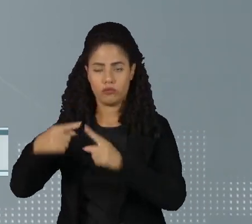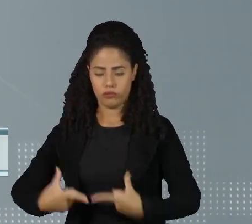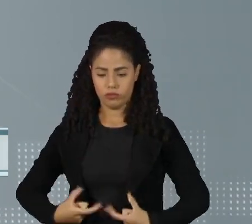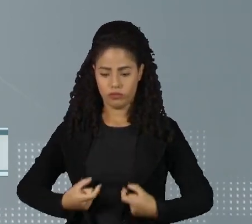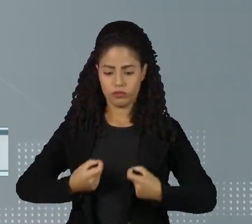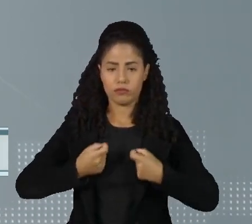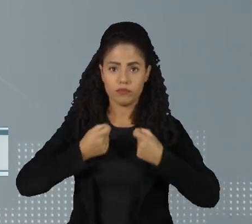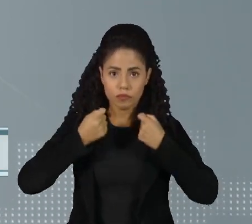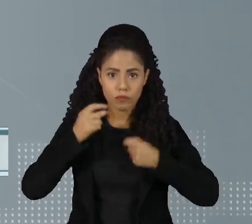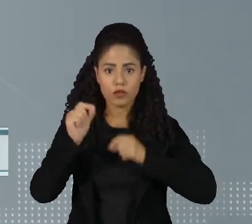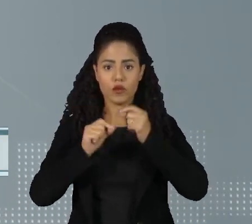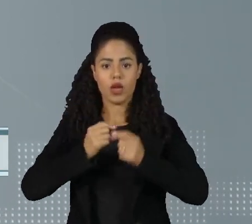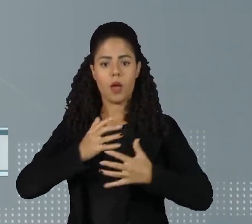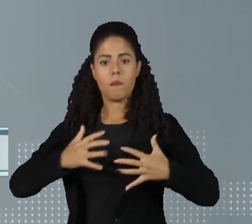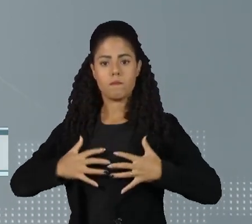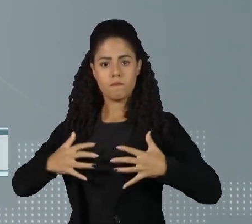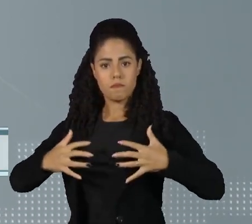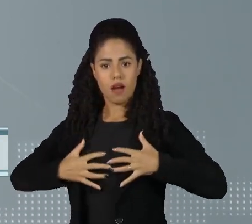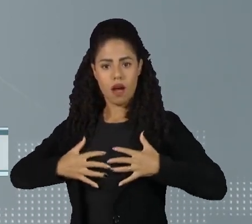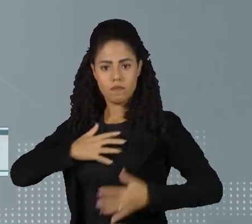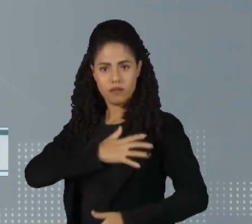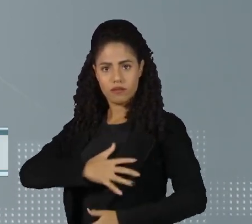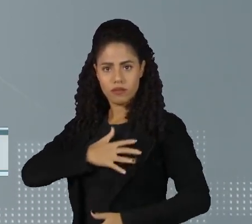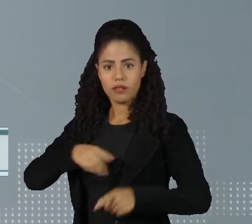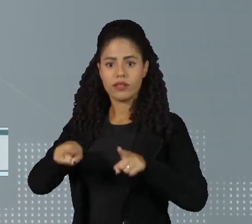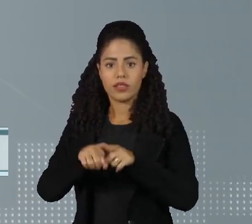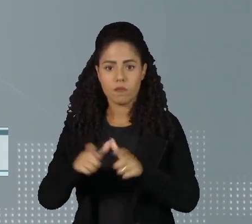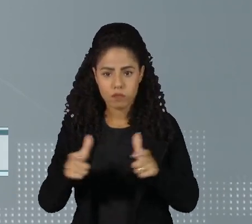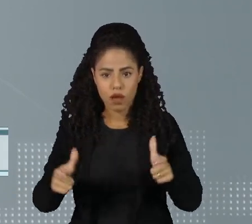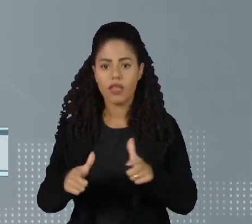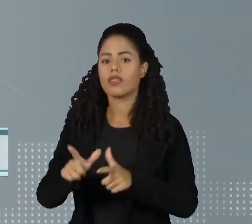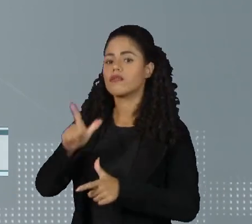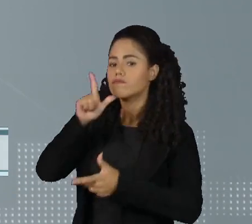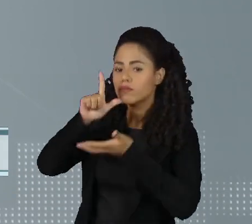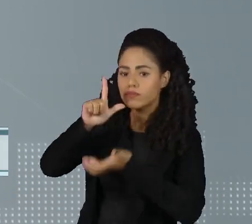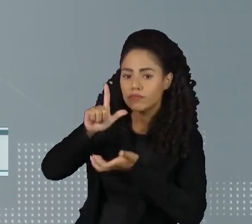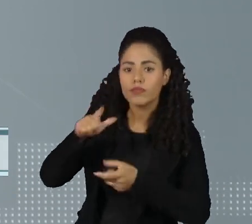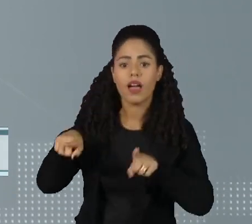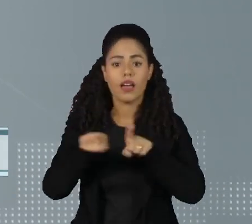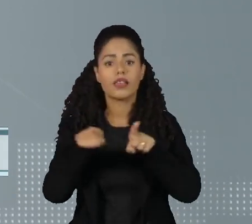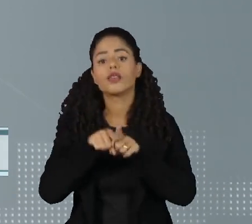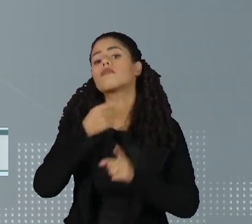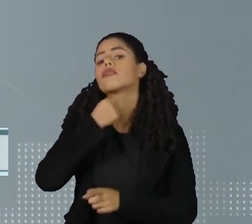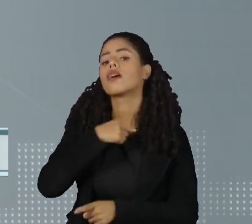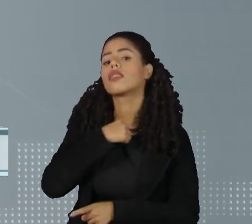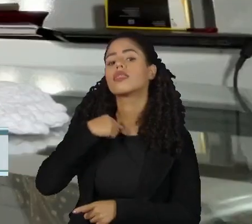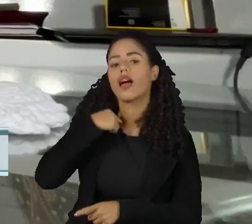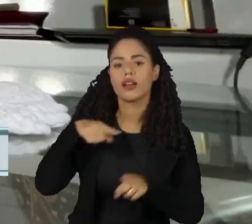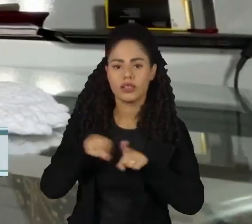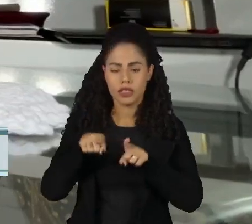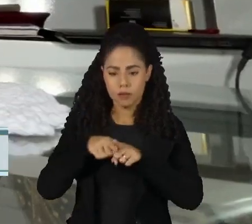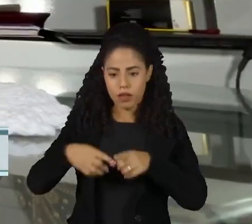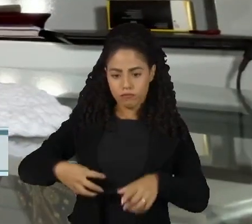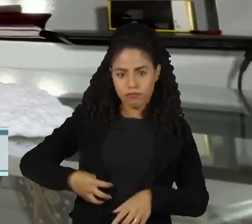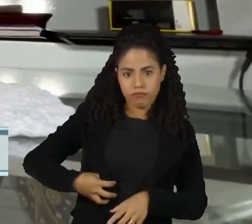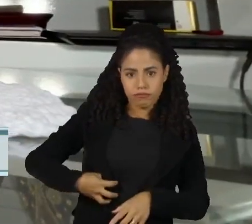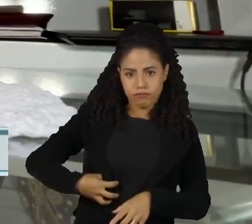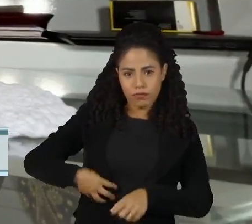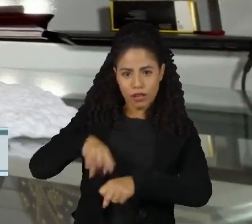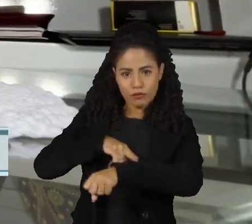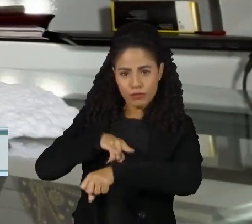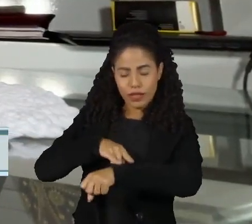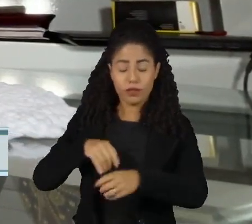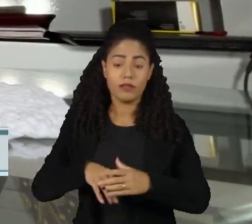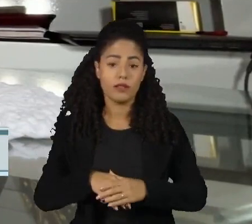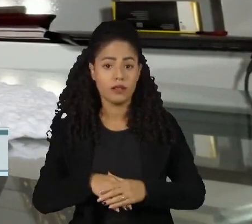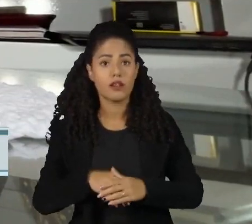mais propício é o de mama, seguido pelos que atingem a próstata, o ovário, a tireoide e a bexiga. Depois de perder a mãe